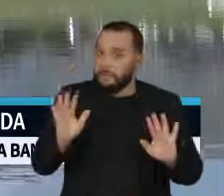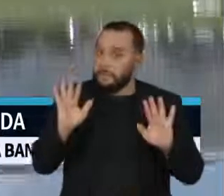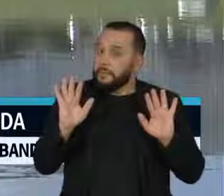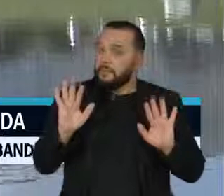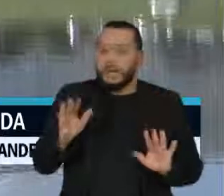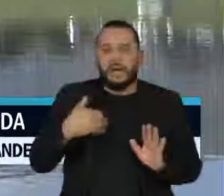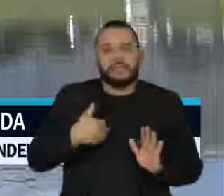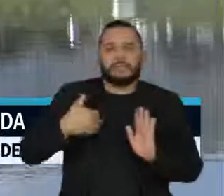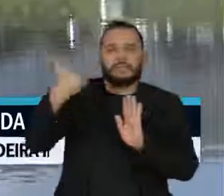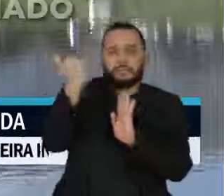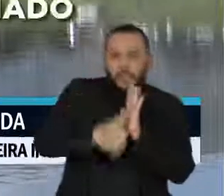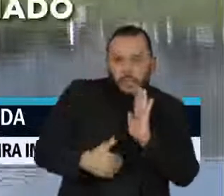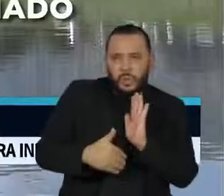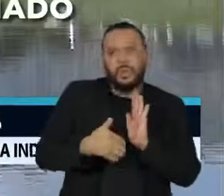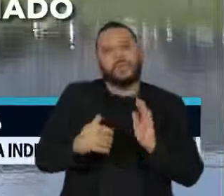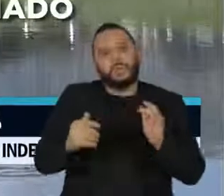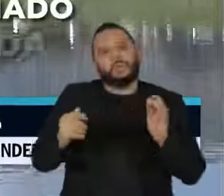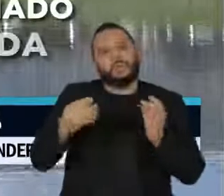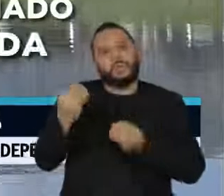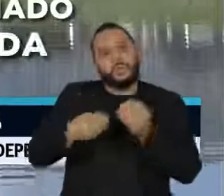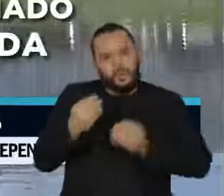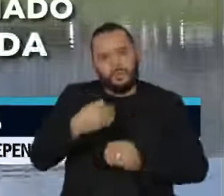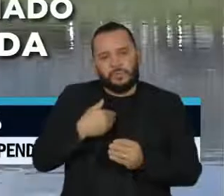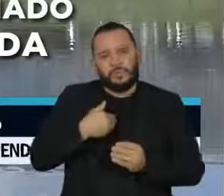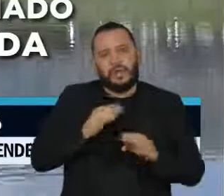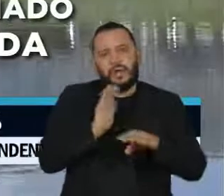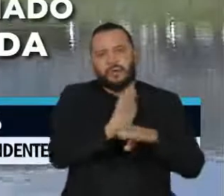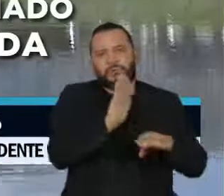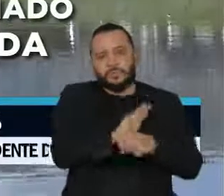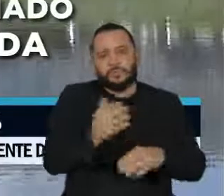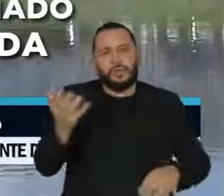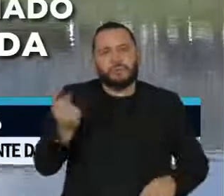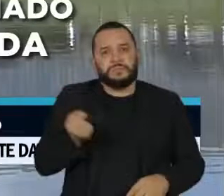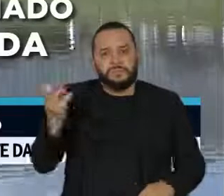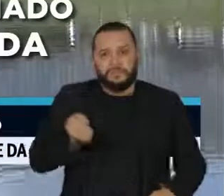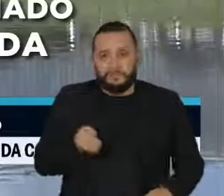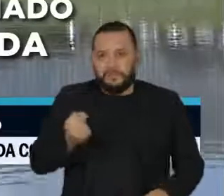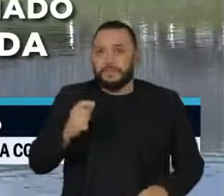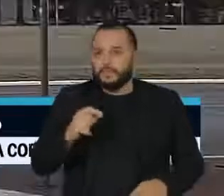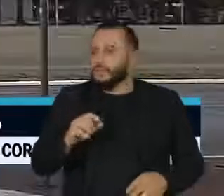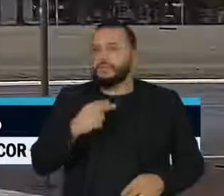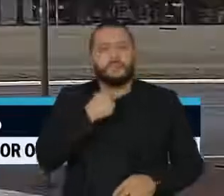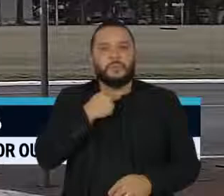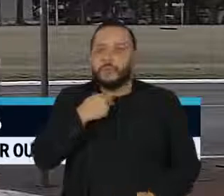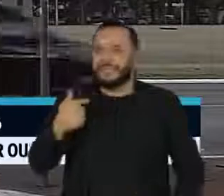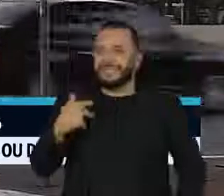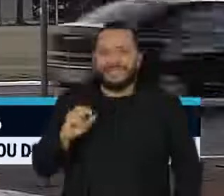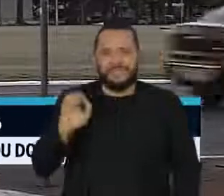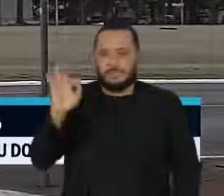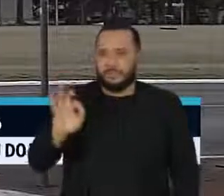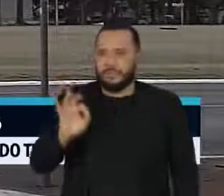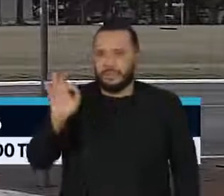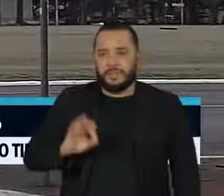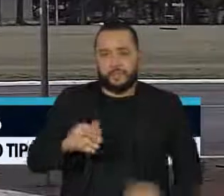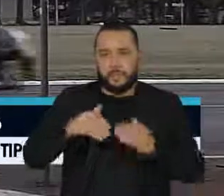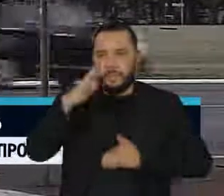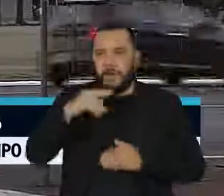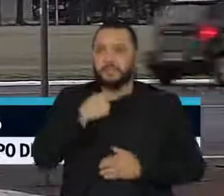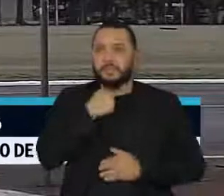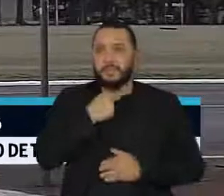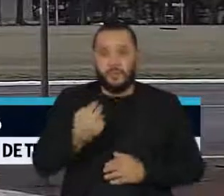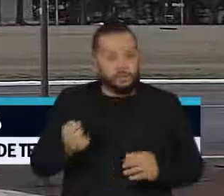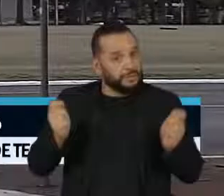dos descontos, como contribuição previdenciária, por exemplo, não pode ultrapassar os 70%. A medida vale também para